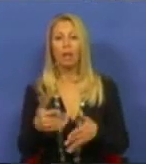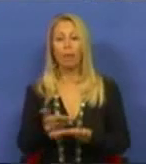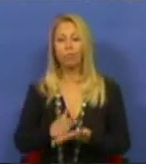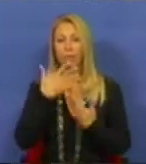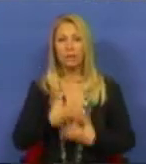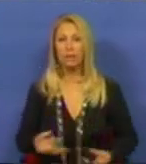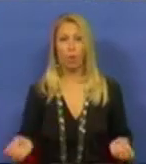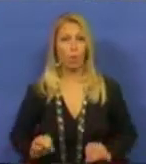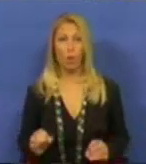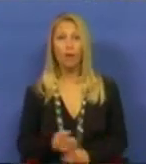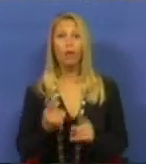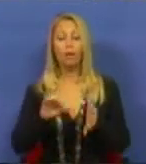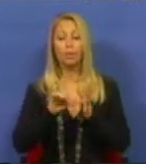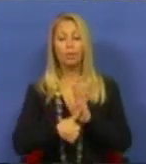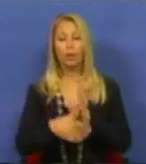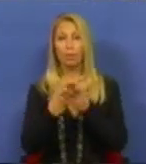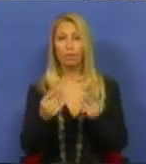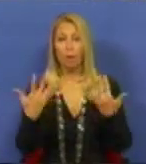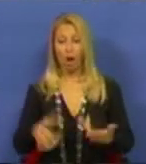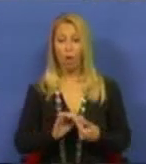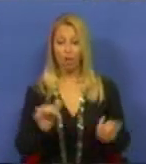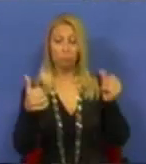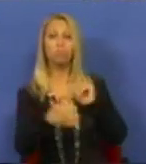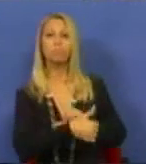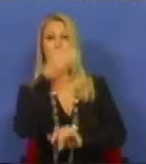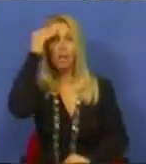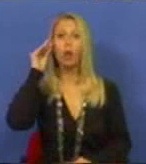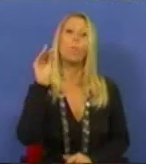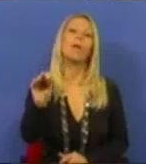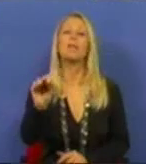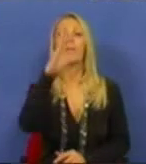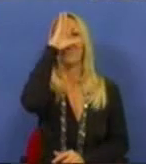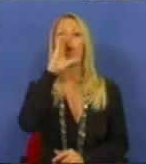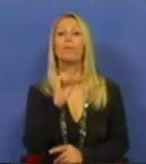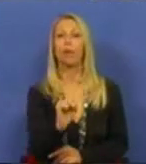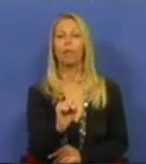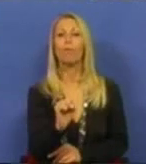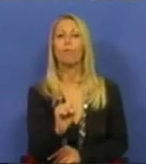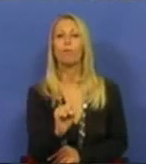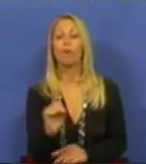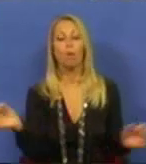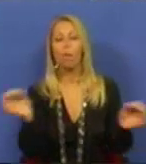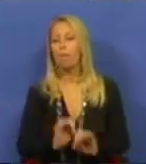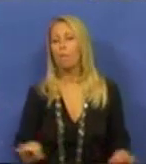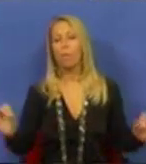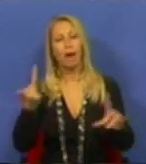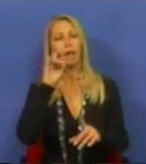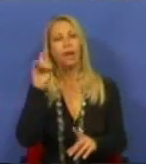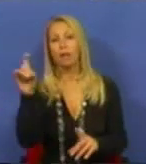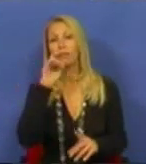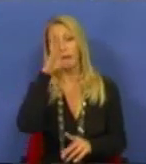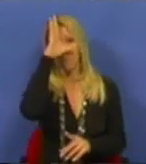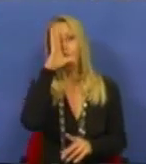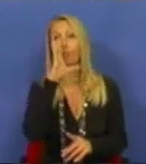este projeto de resolução agora transformado em recomendação ao Governo não tem a garantia que o